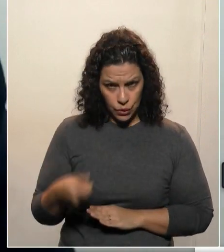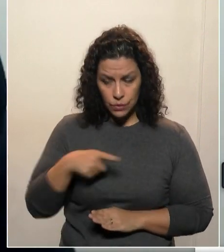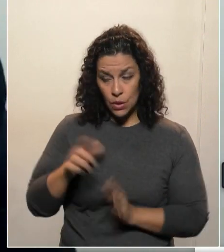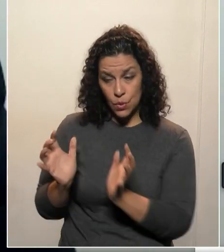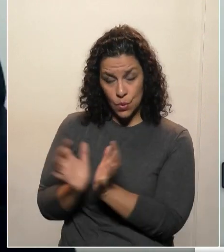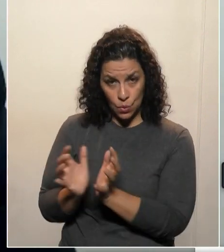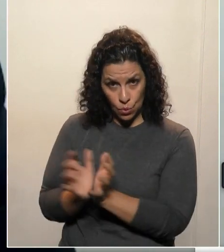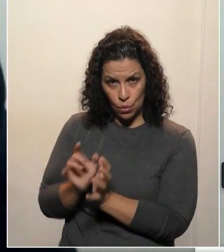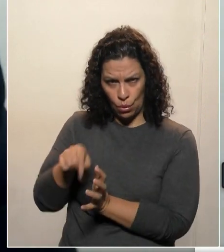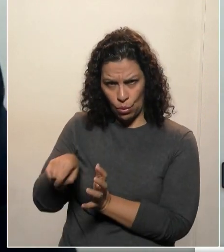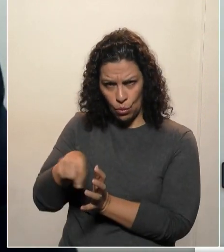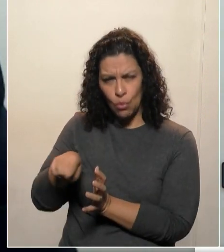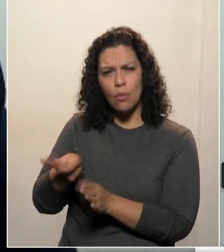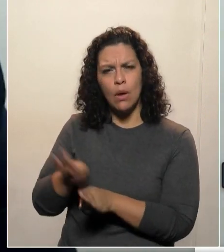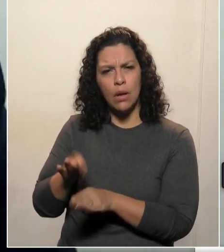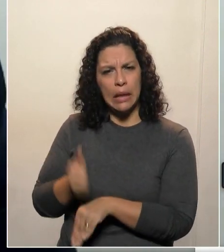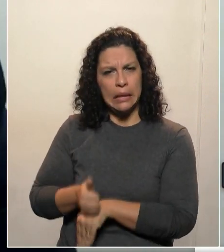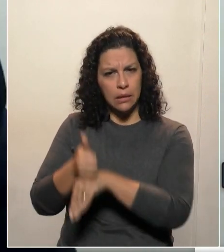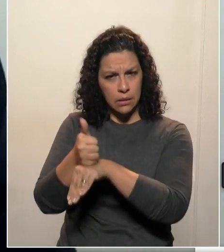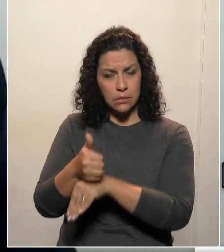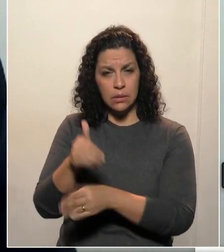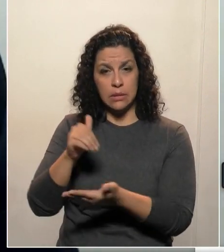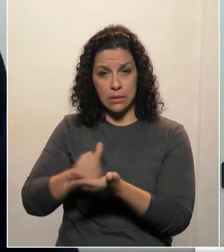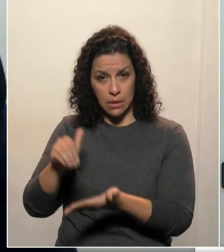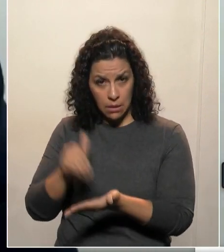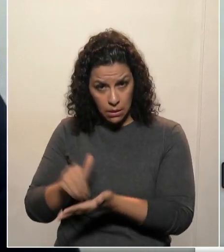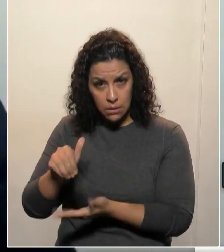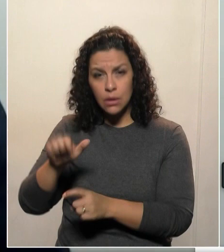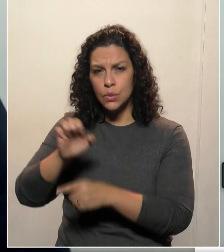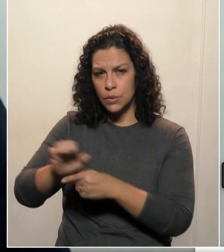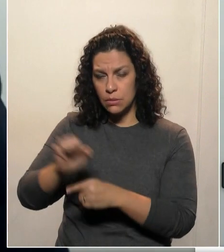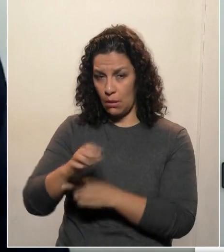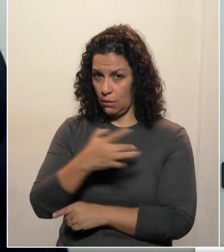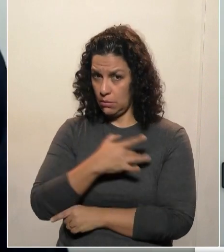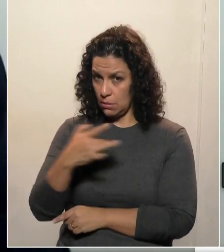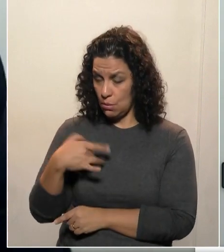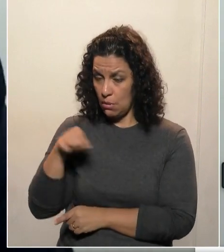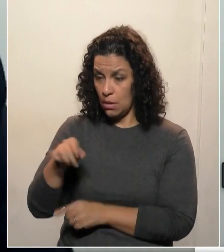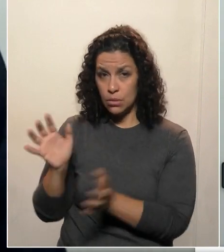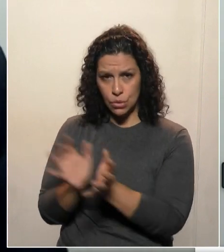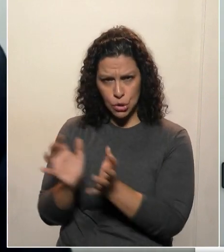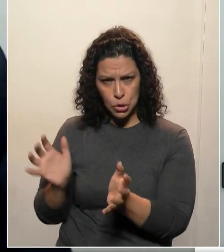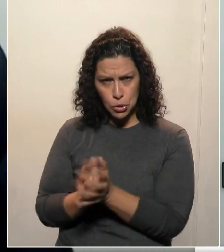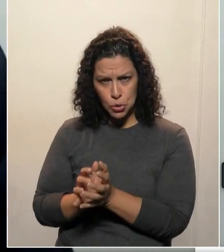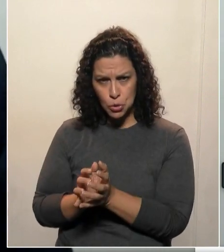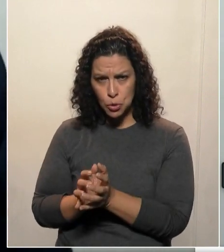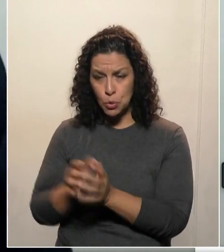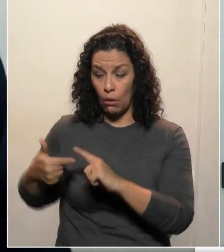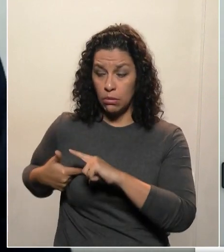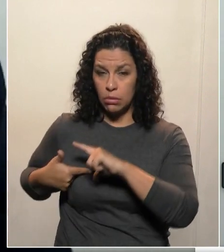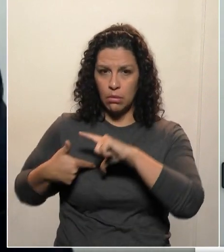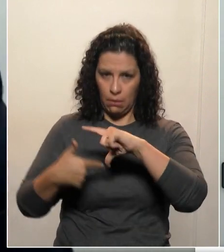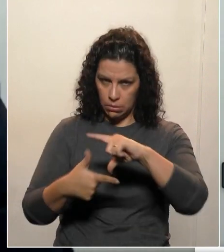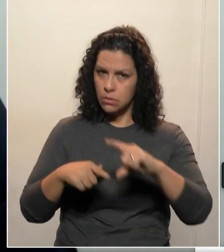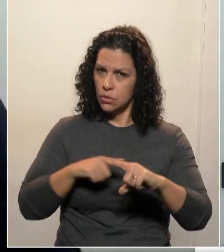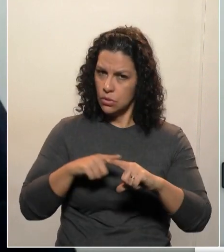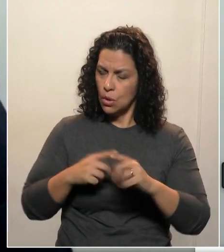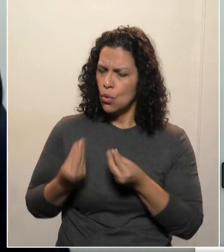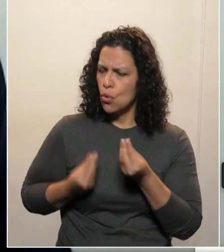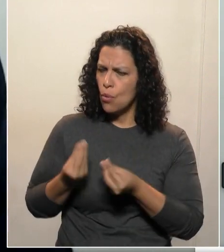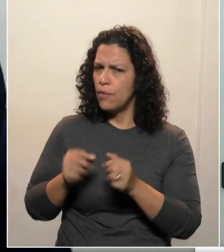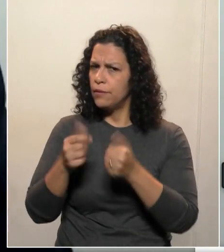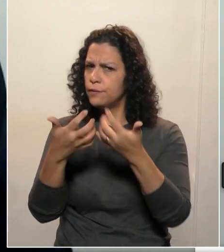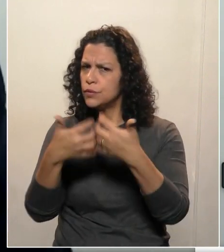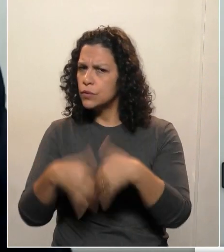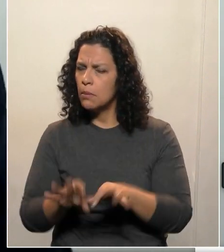equipe que é capitaneada pela Secretaria do Estado da Saúde e tem sido até muito conservador na liberação